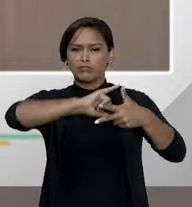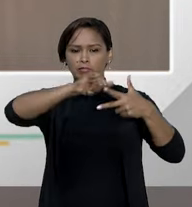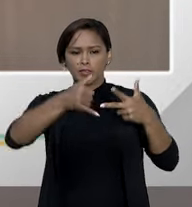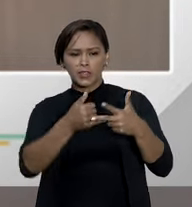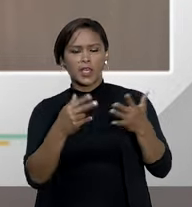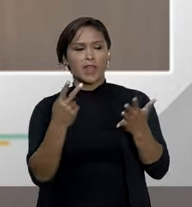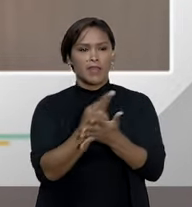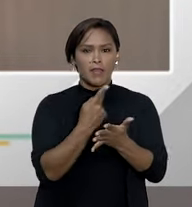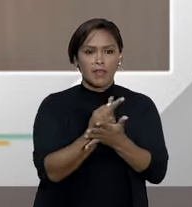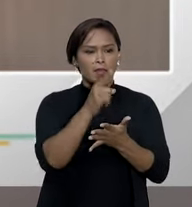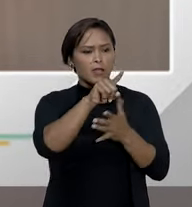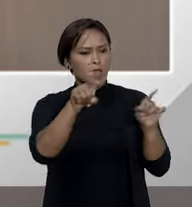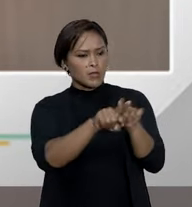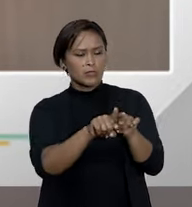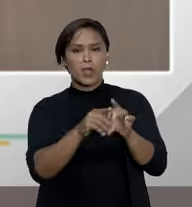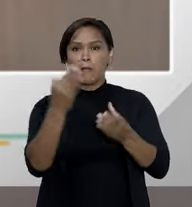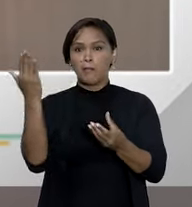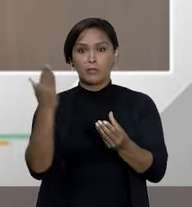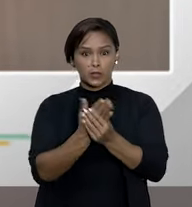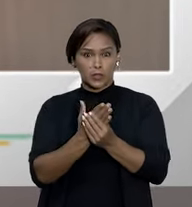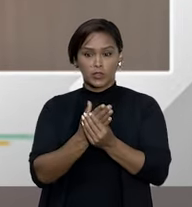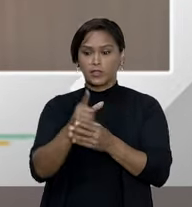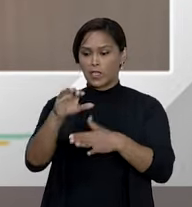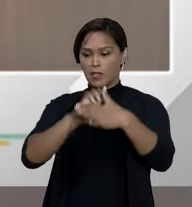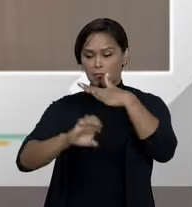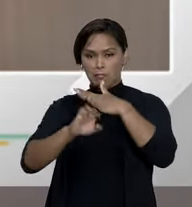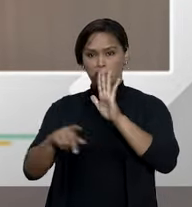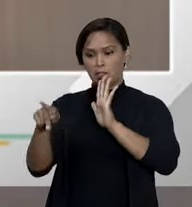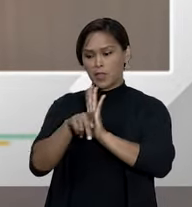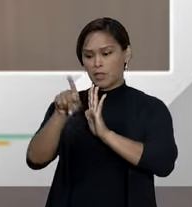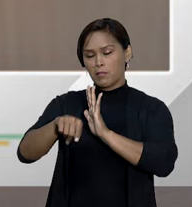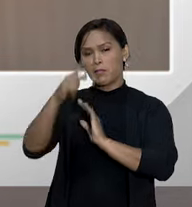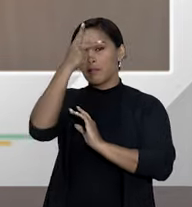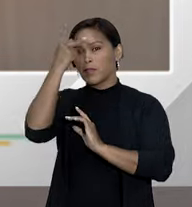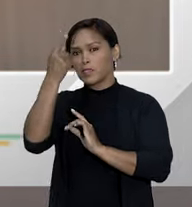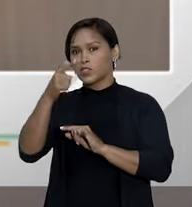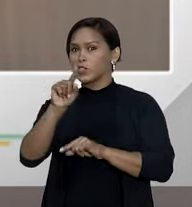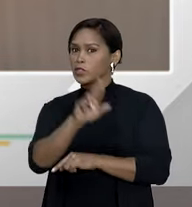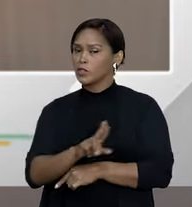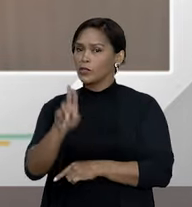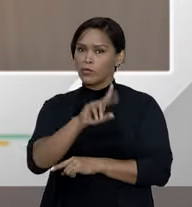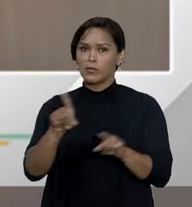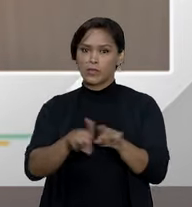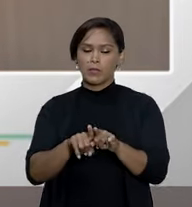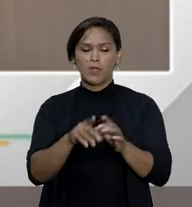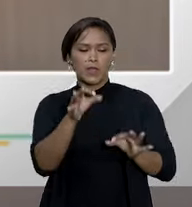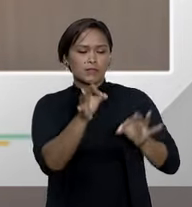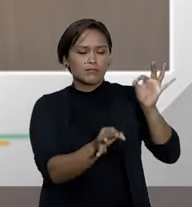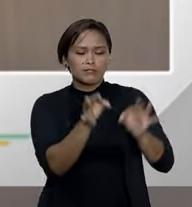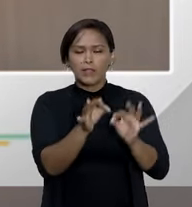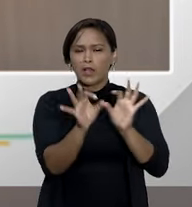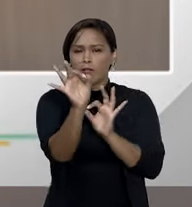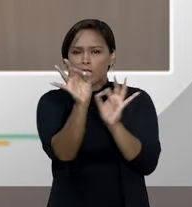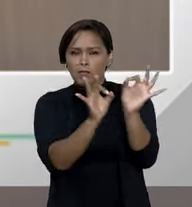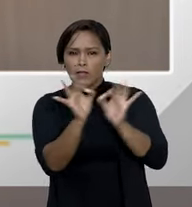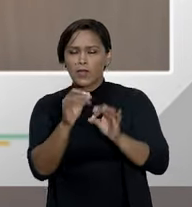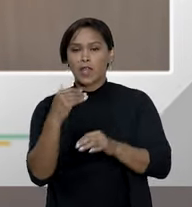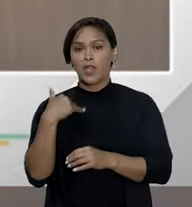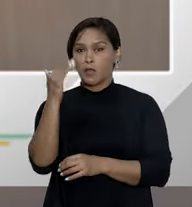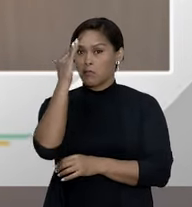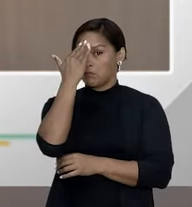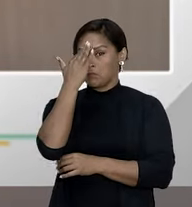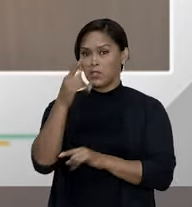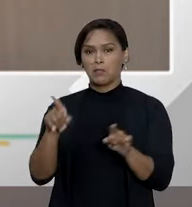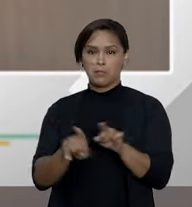entre beneficiários dos planos e os planos e operadores de saúde. Essa judicialização, ao meu entender,